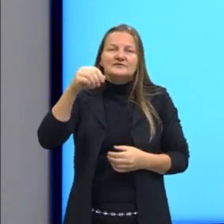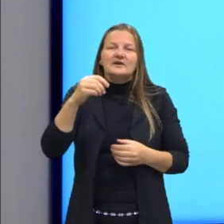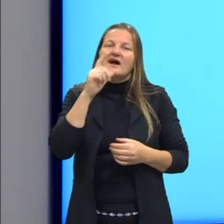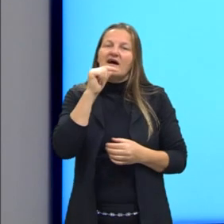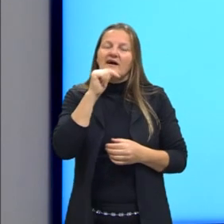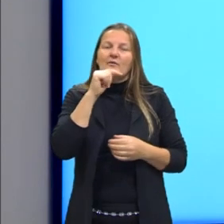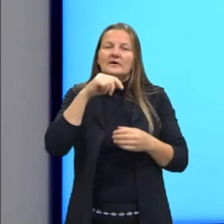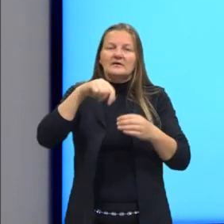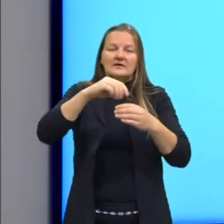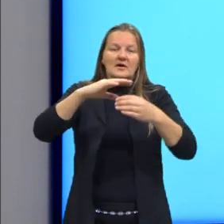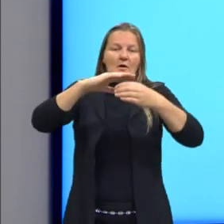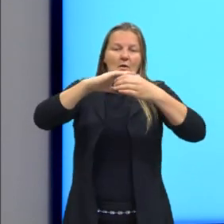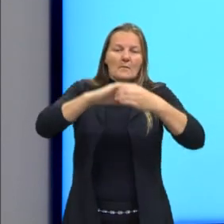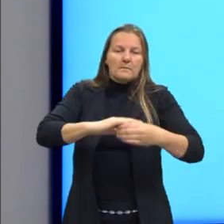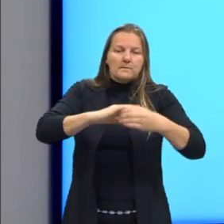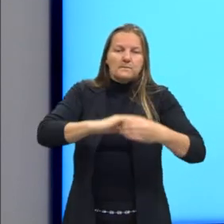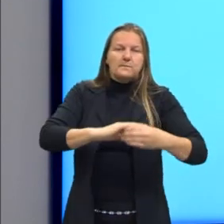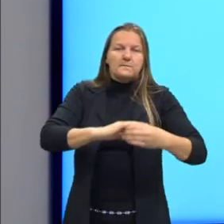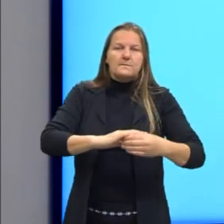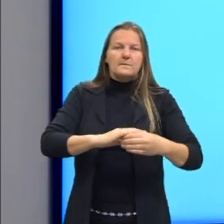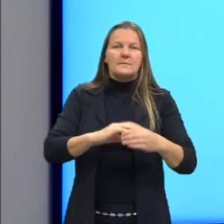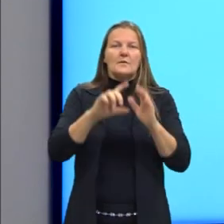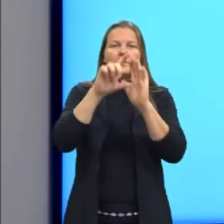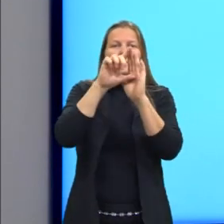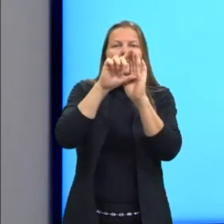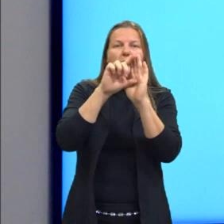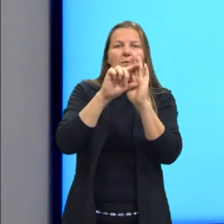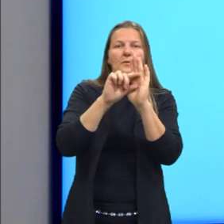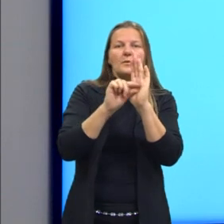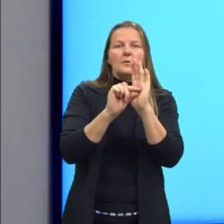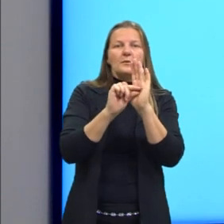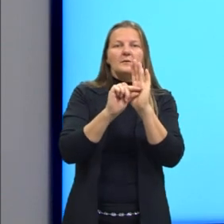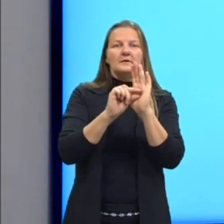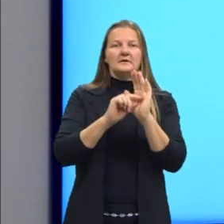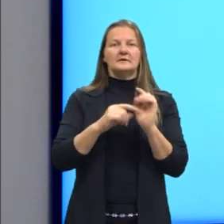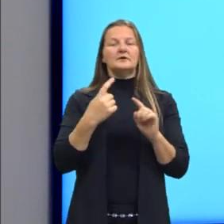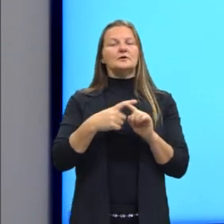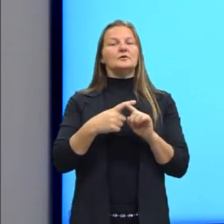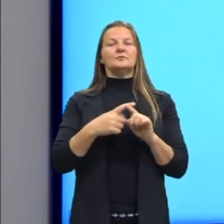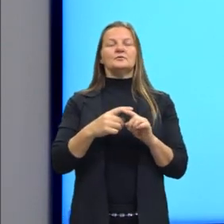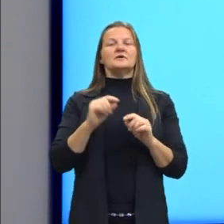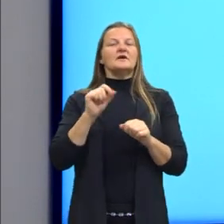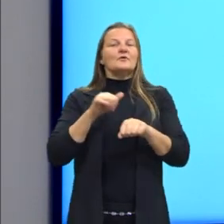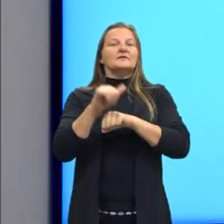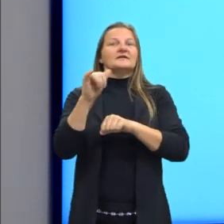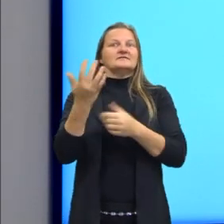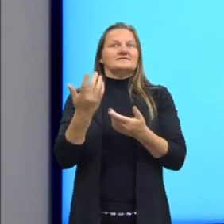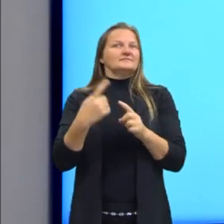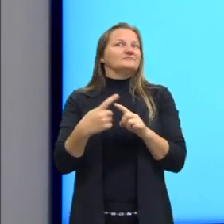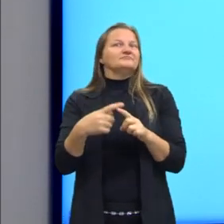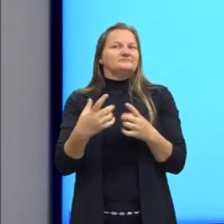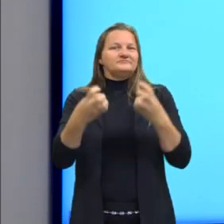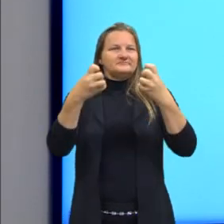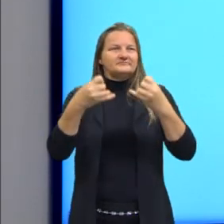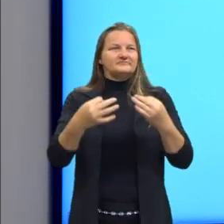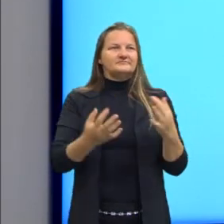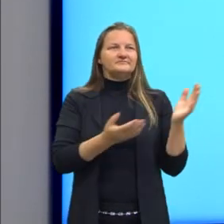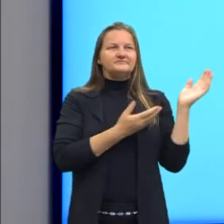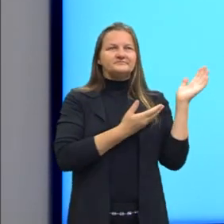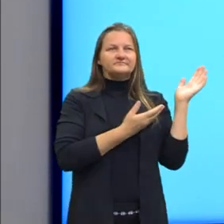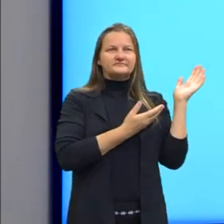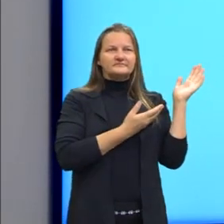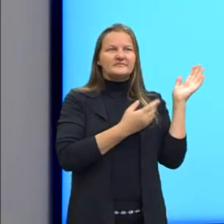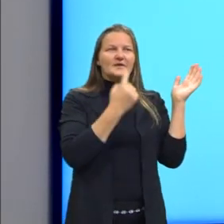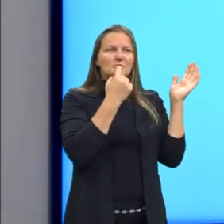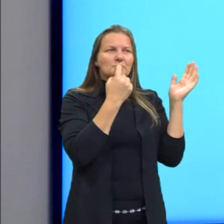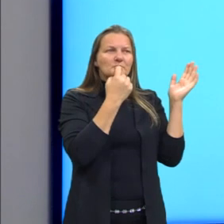irá sofrer um abaixamento. Eu vou diminuir essa pressão de vapor. Por que isso ocorre, gente? Aqui está grifado em vermelho para a gente